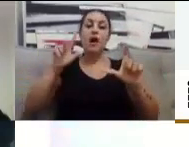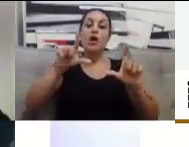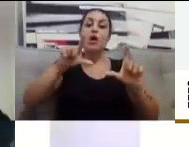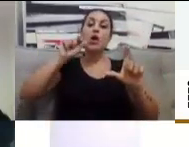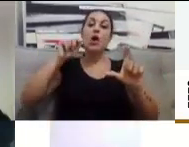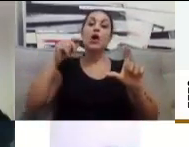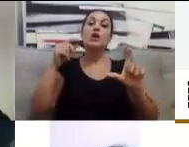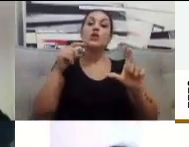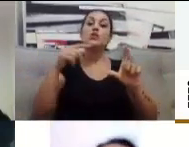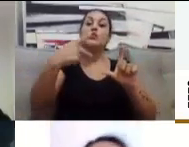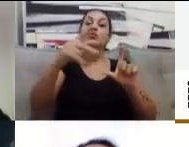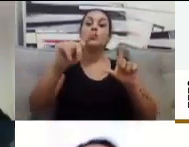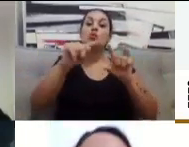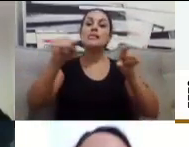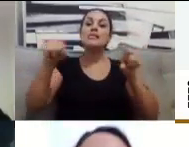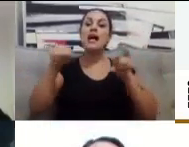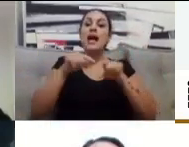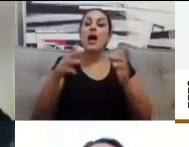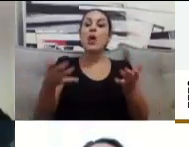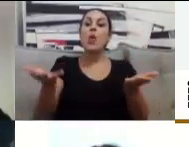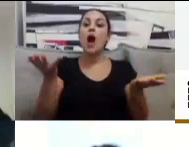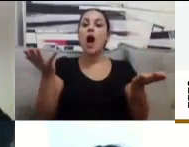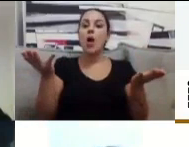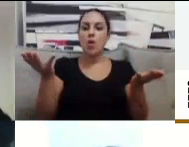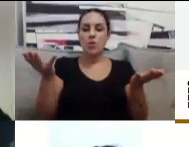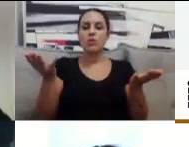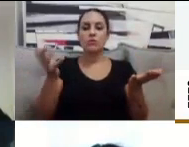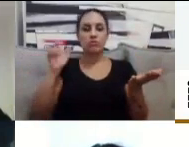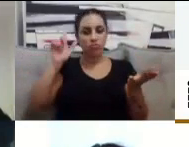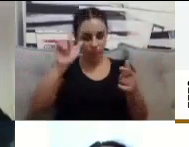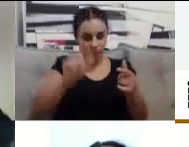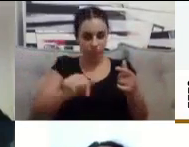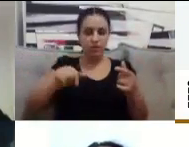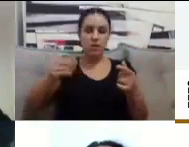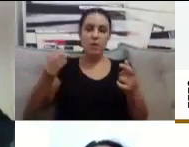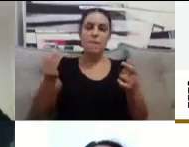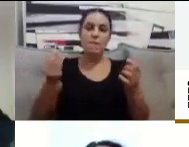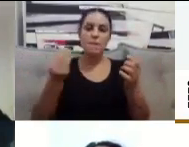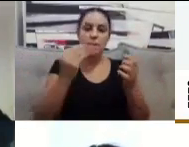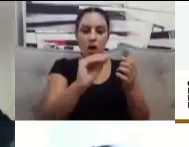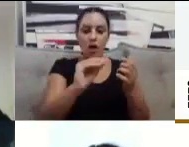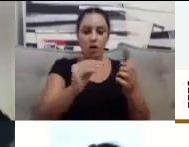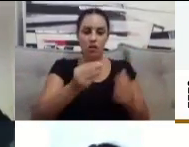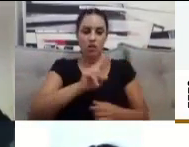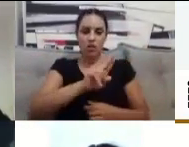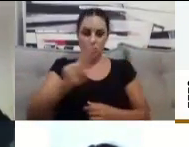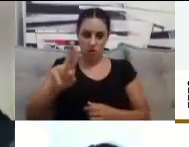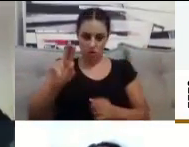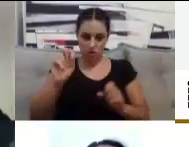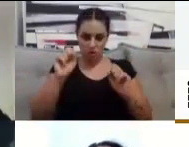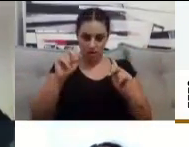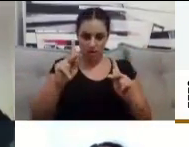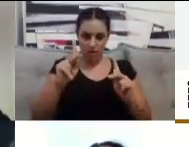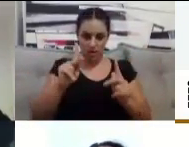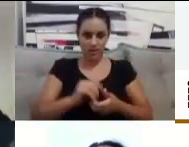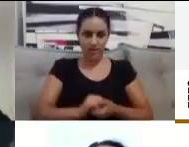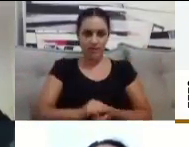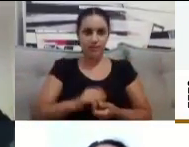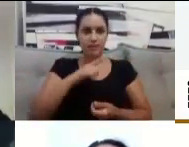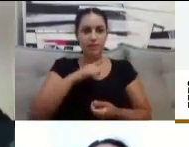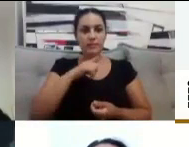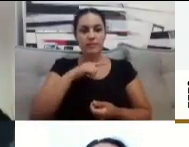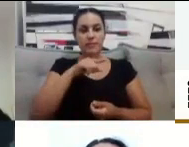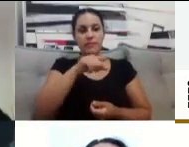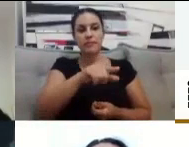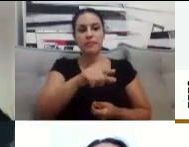Ah, tá. Mas isso é no portal? Oi? Aqui, nessa sala aqui, onde nós estamos. Aqui do lado.